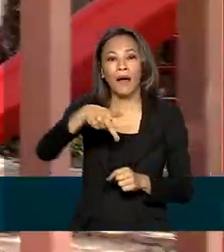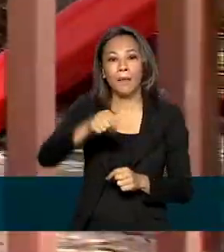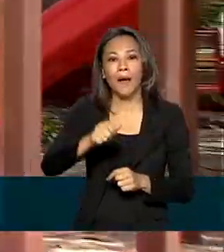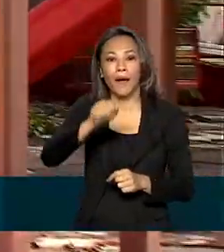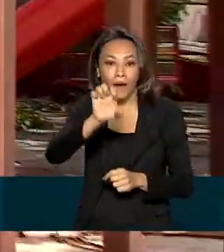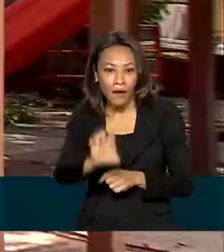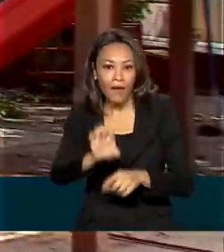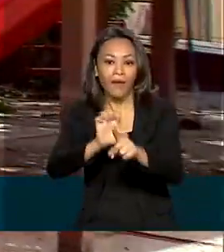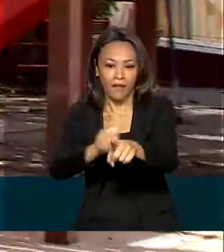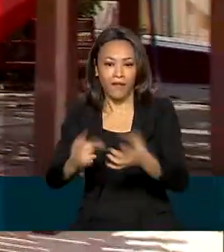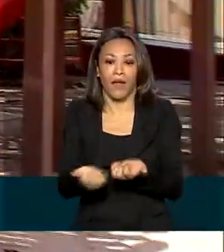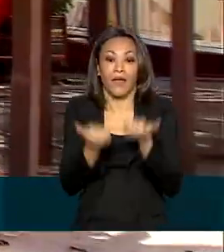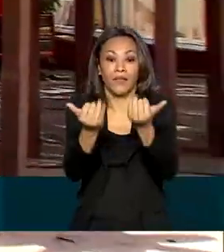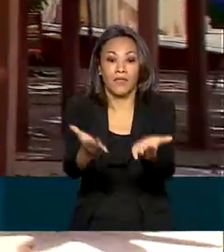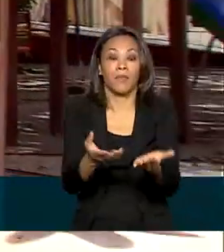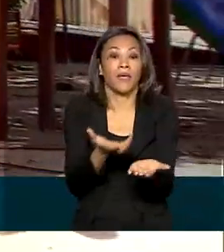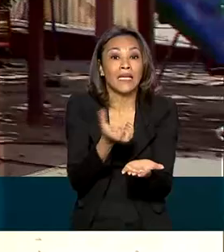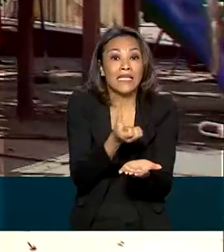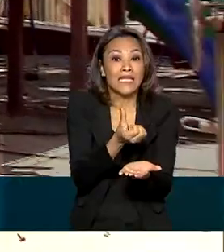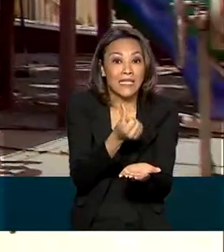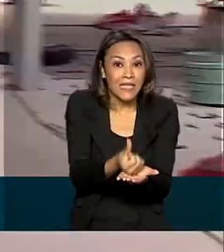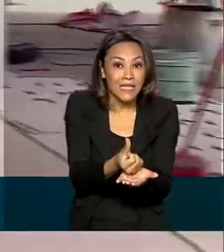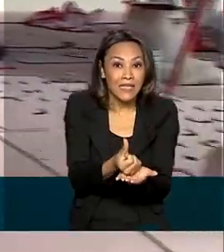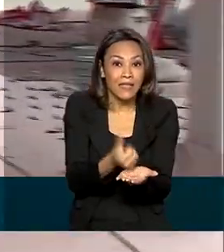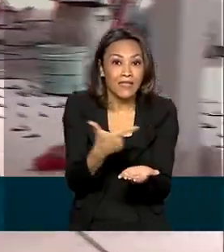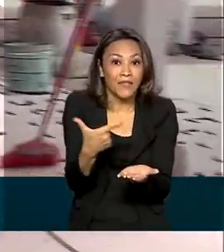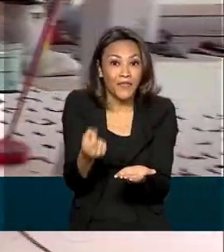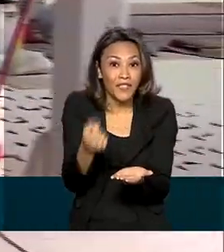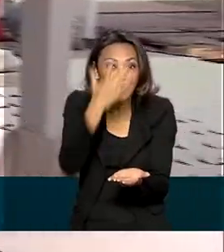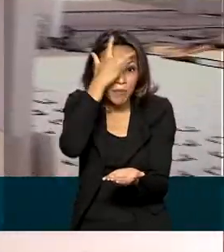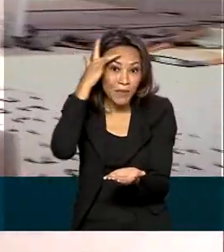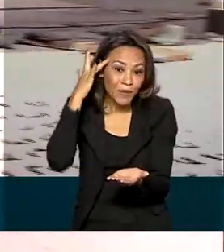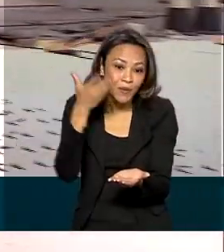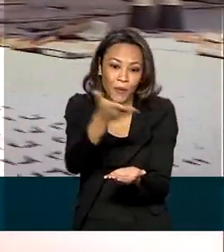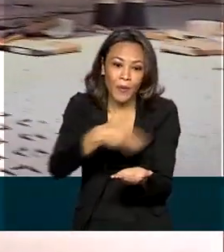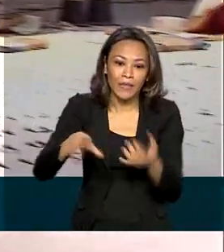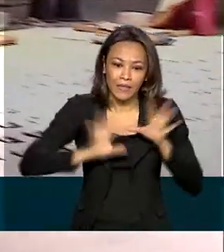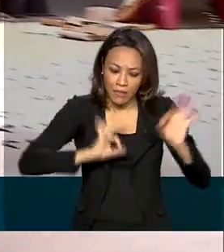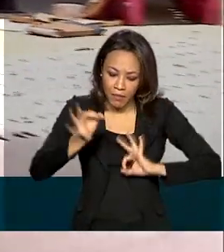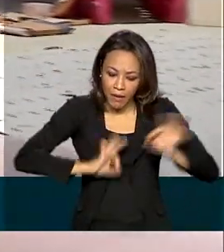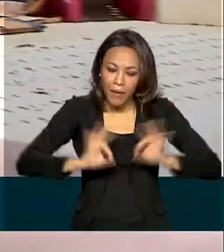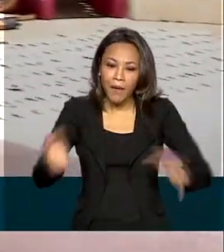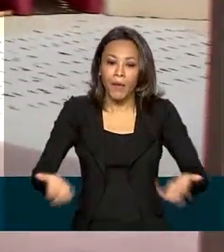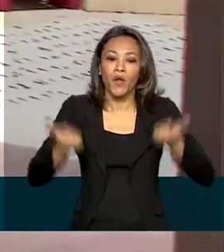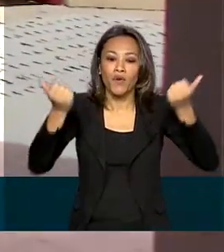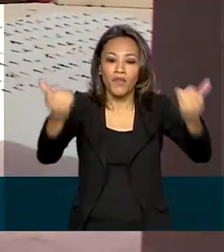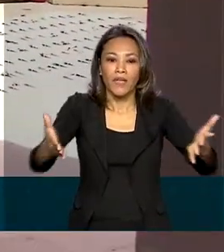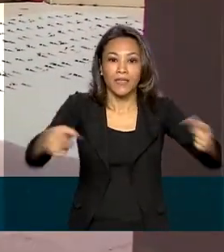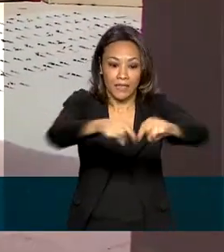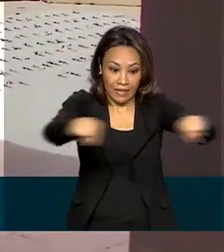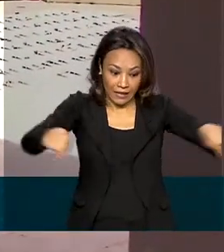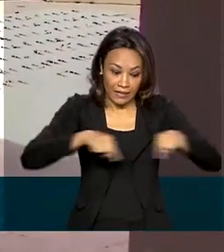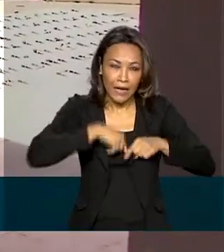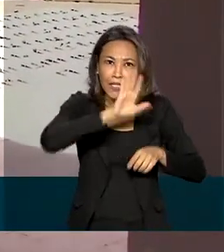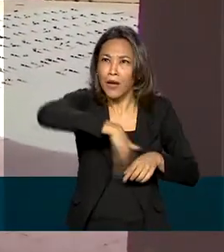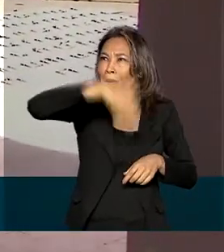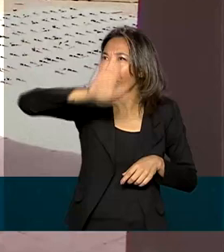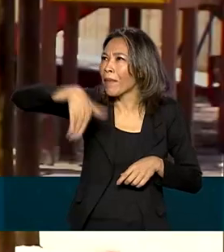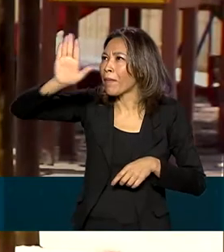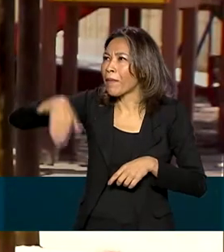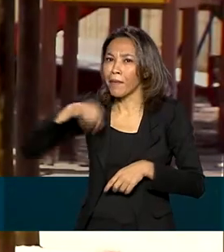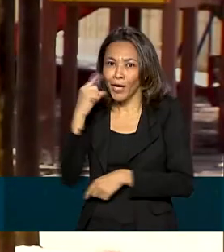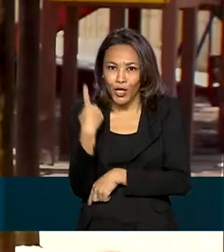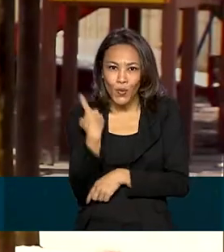instituição vai receber mais de 620 alunos e se prepara para oferecer salas de aula reformadas e um carro